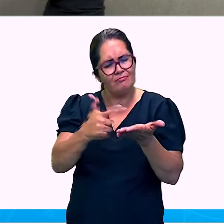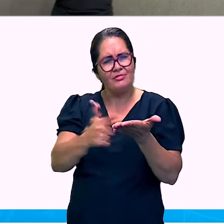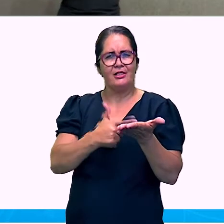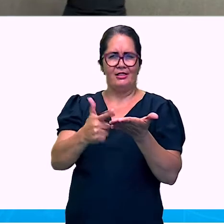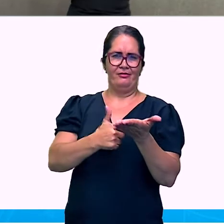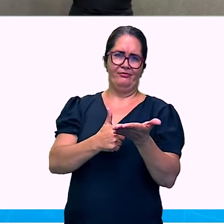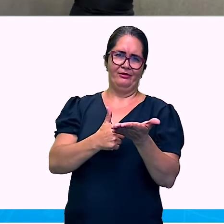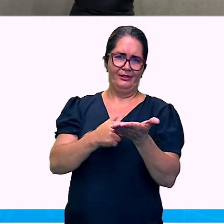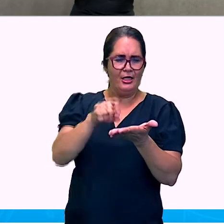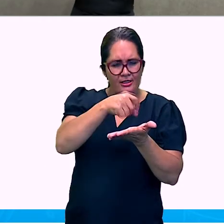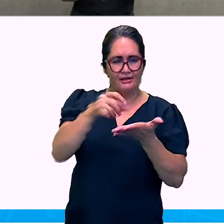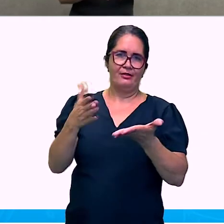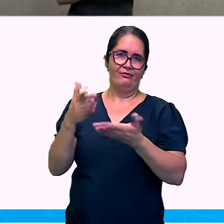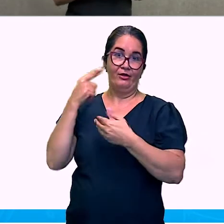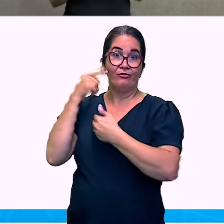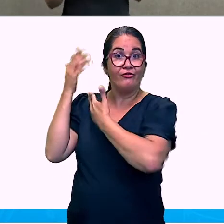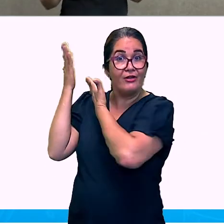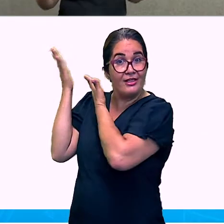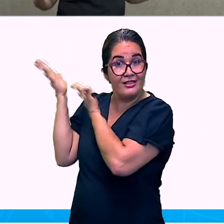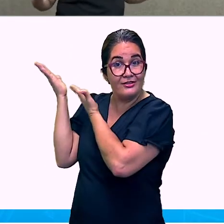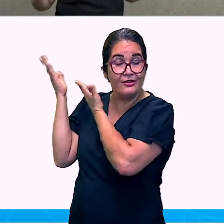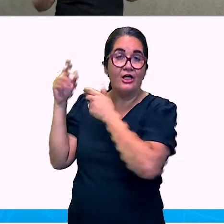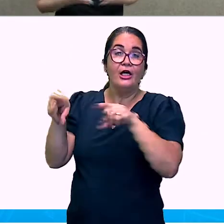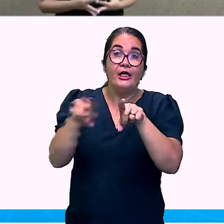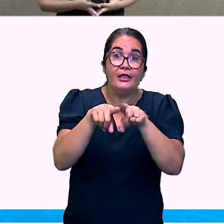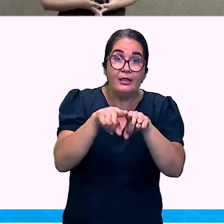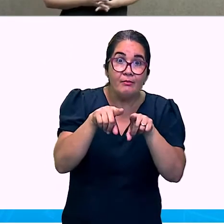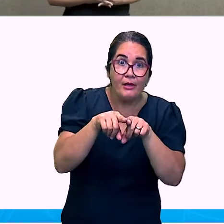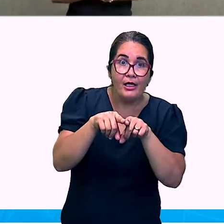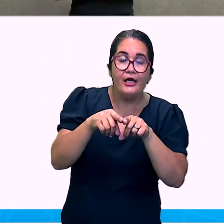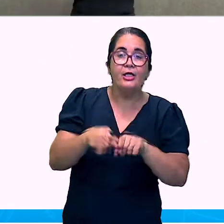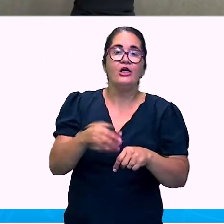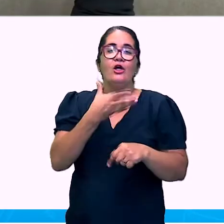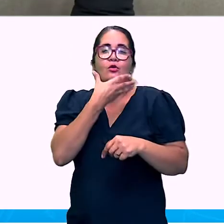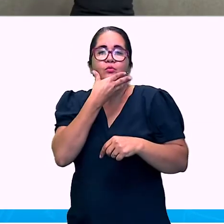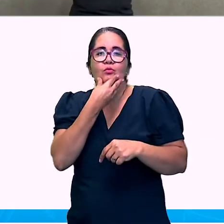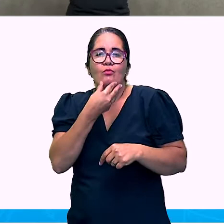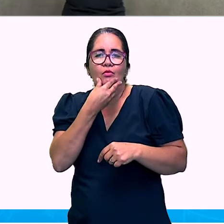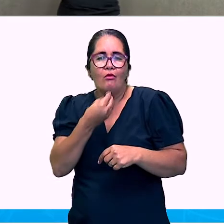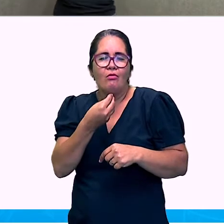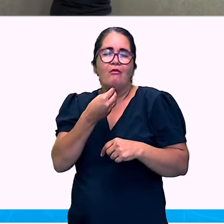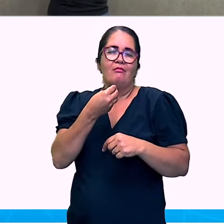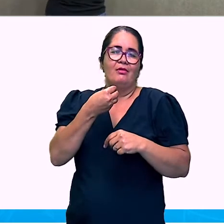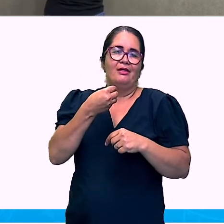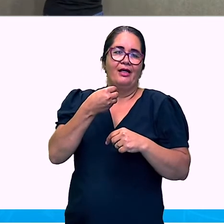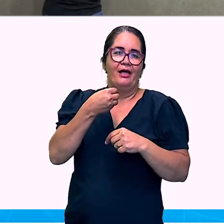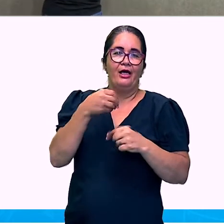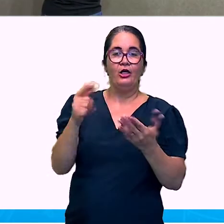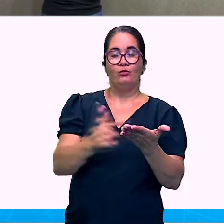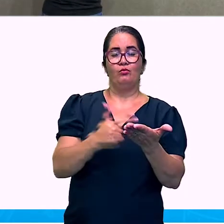E Shakespeare. Como todos nós sabemos. Gostava. Dos seus atos dramáticos.